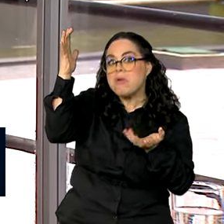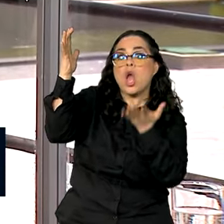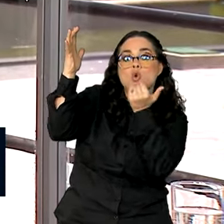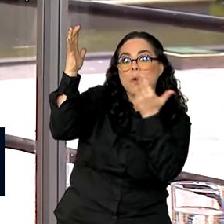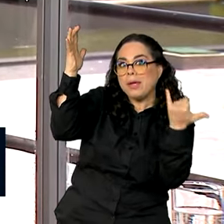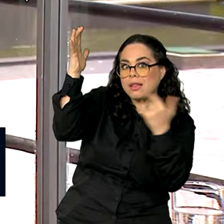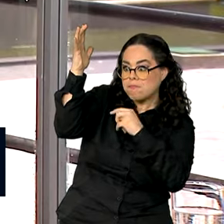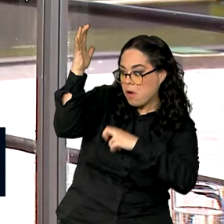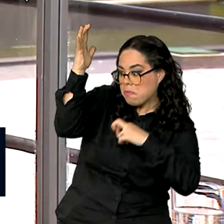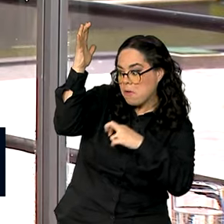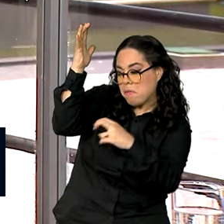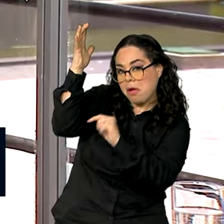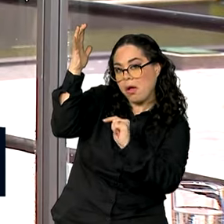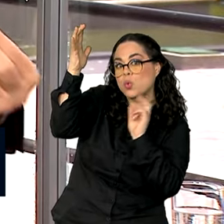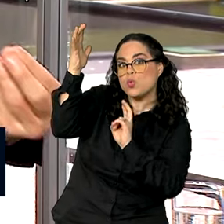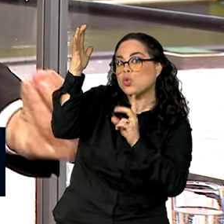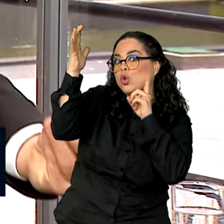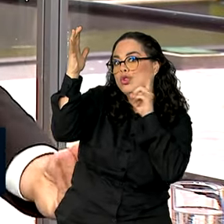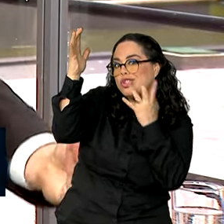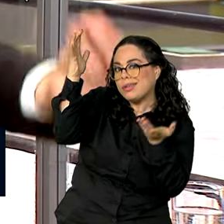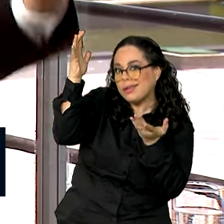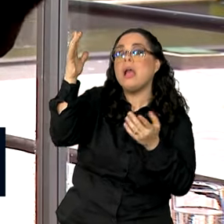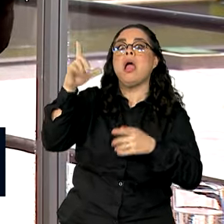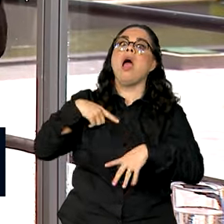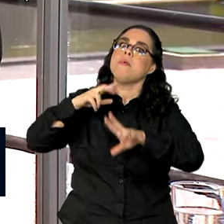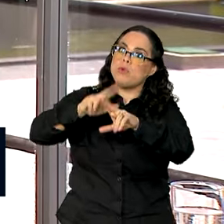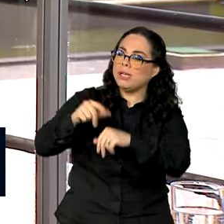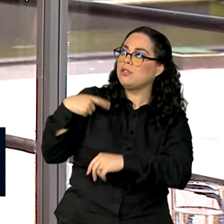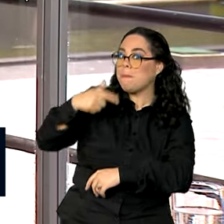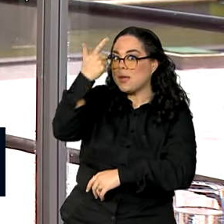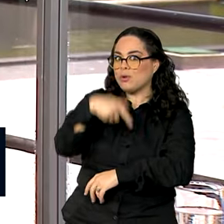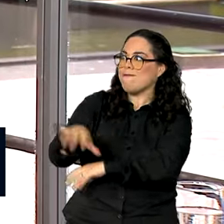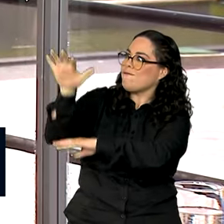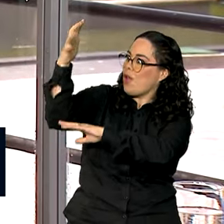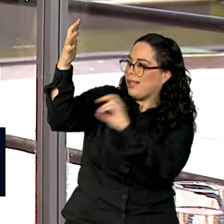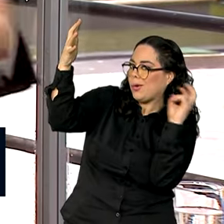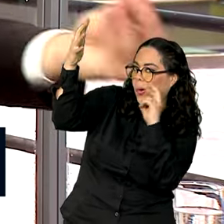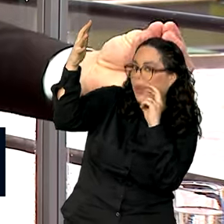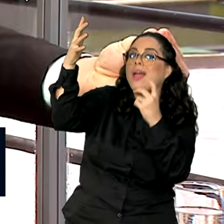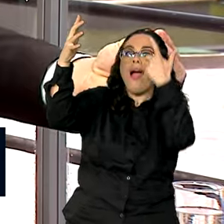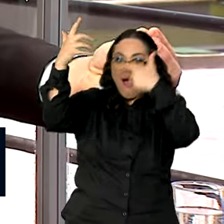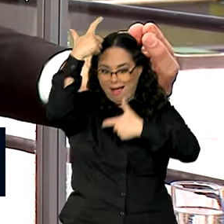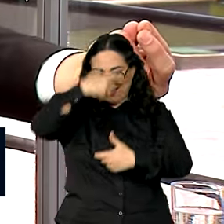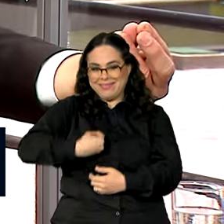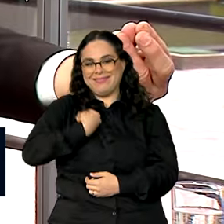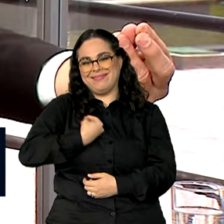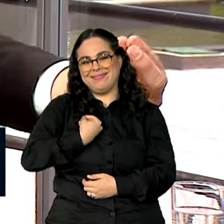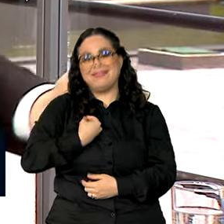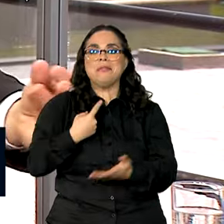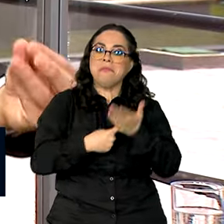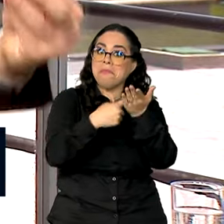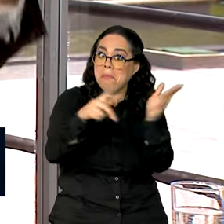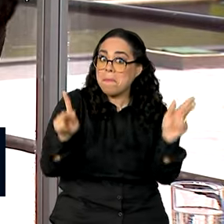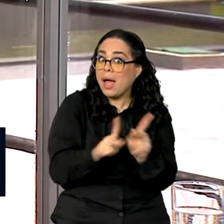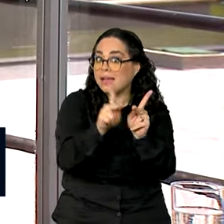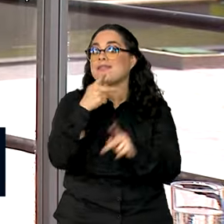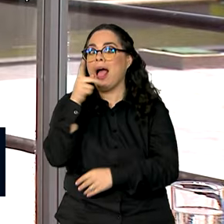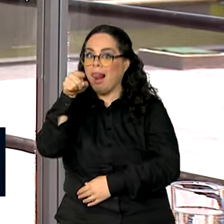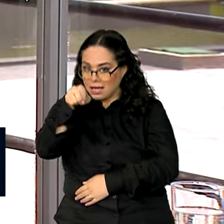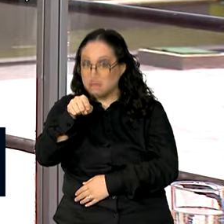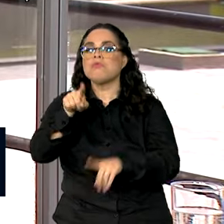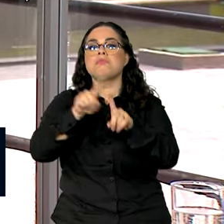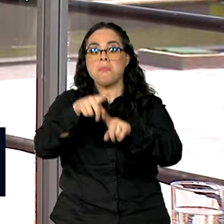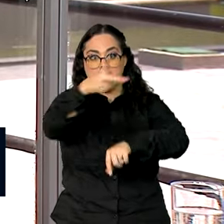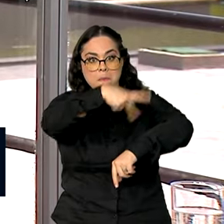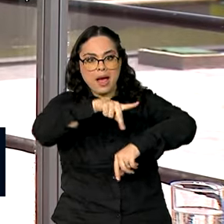alimentar três vezes por dia e, por isso, nós precisamos remunerar, e o Acordo de Paris previu isso, remunerar os